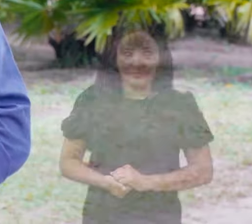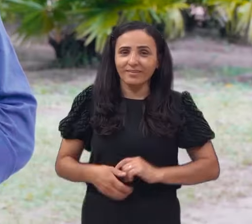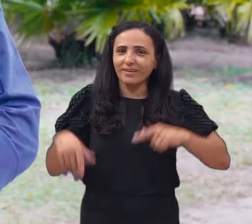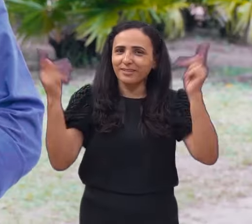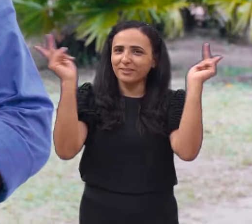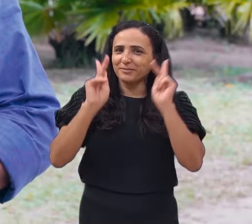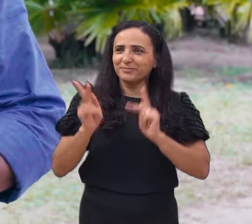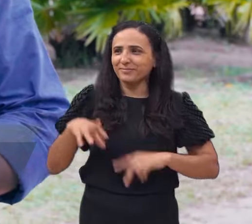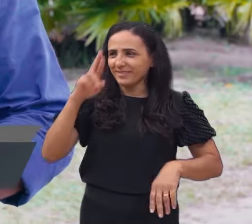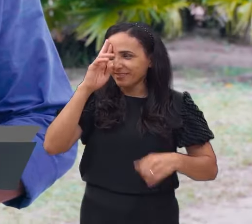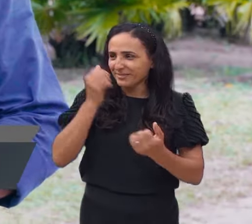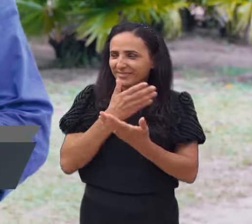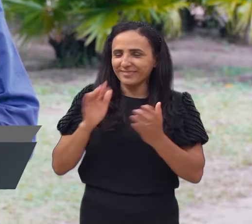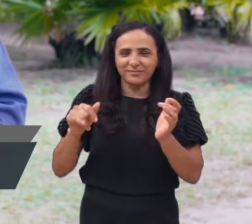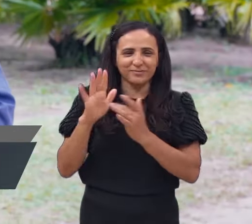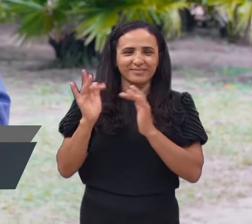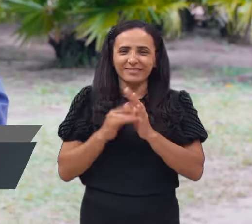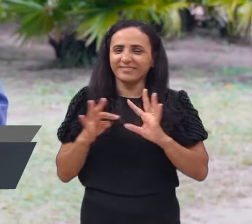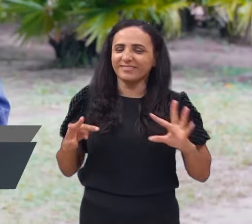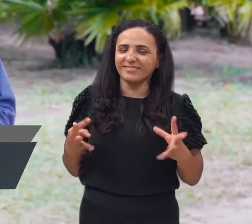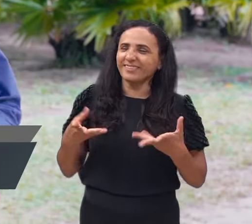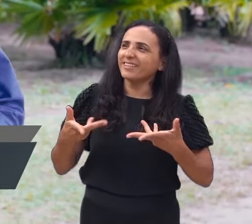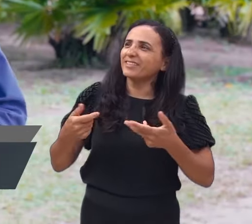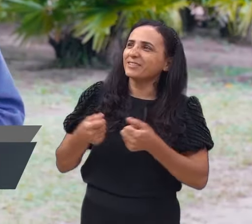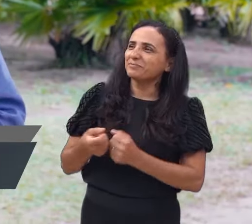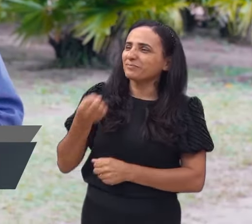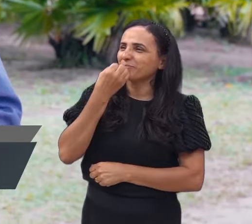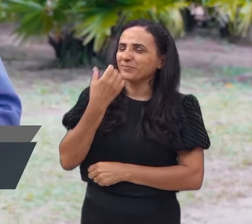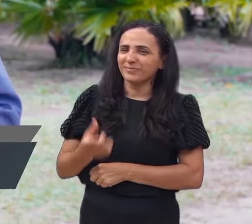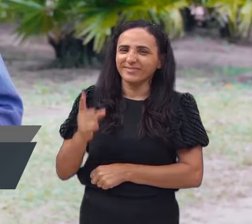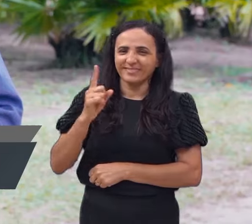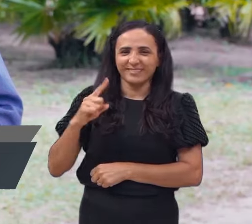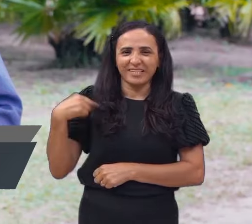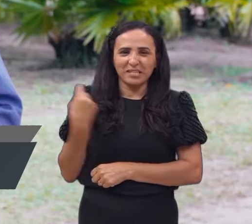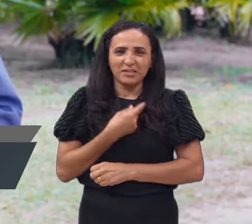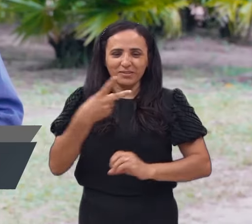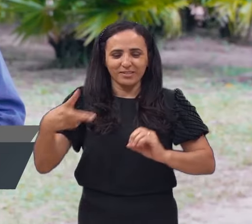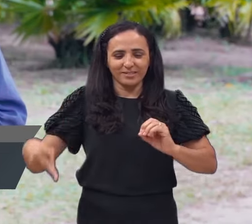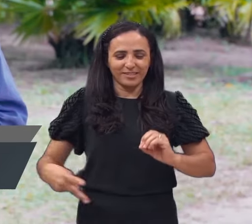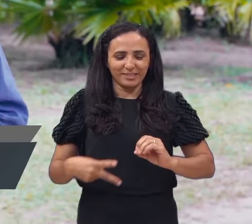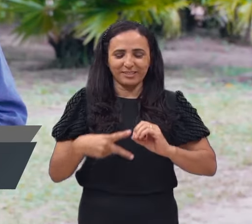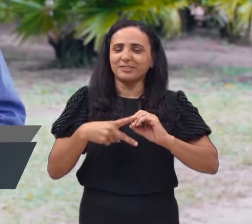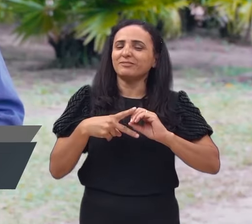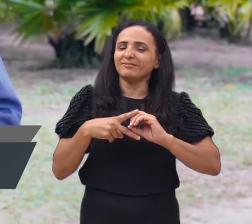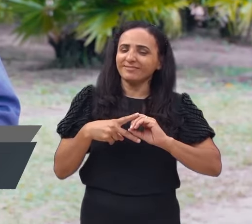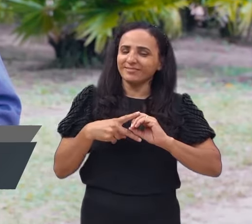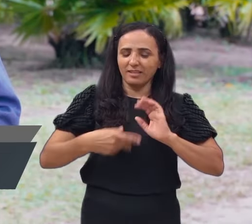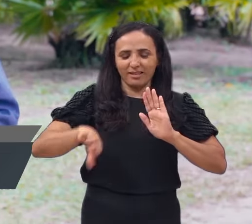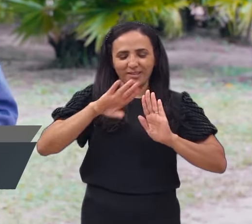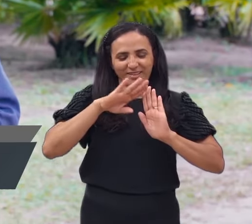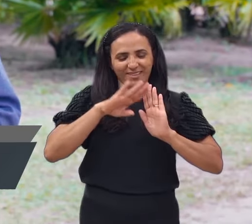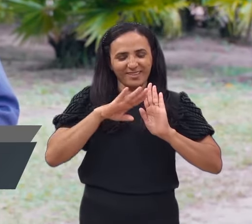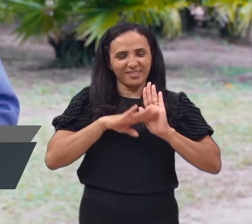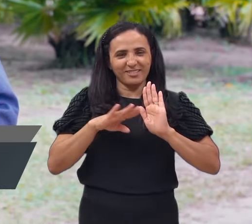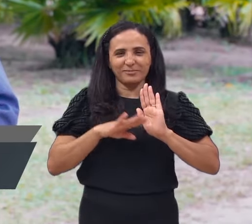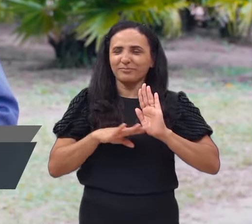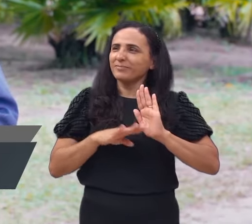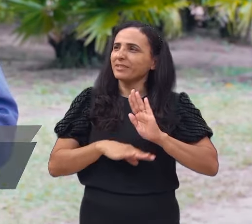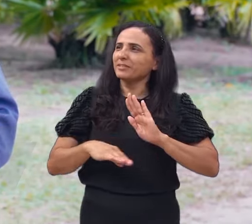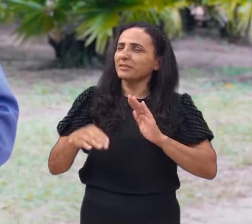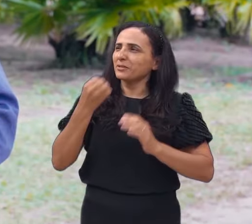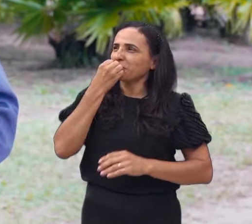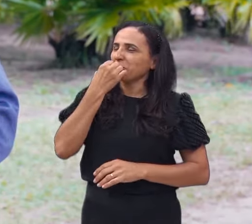Meus queridos irmãos, a paz do Senhor Jesus, que maravilha poder estarmos na Rede Brasil de Comunicação, nesse programa tão